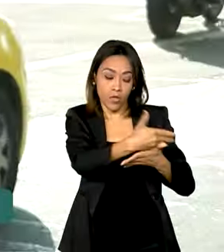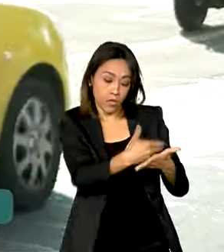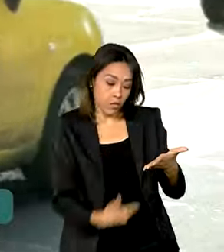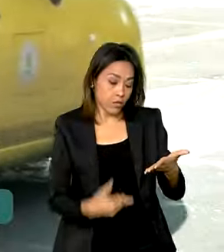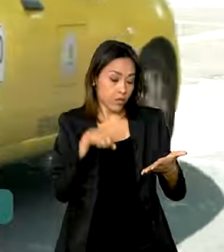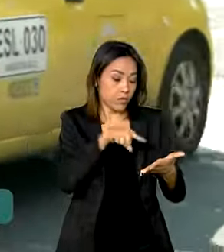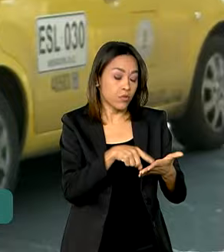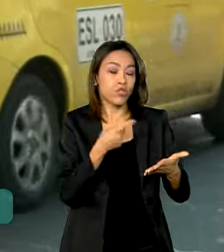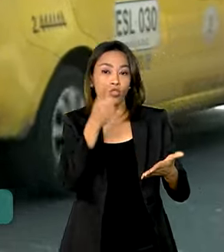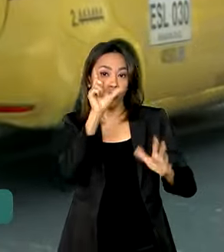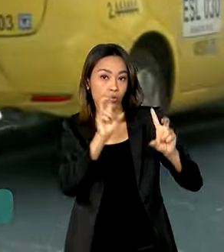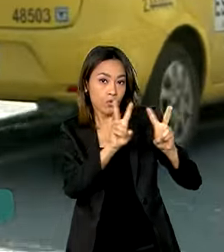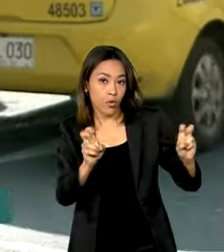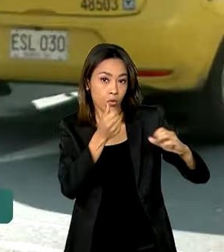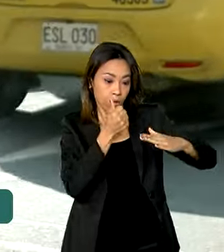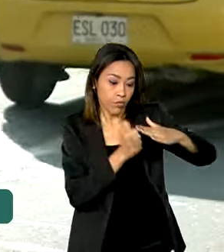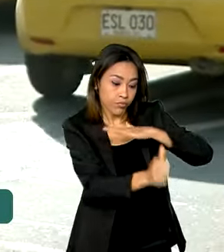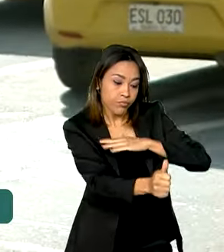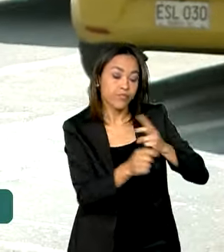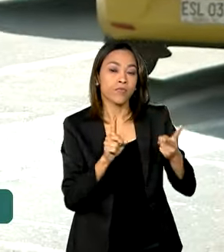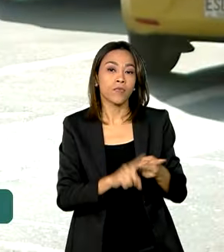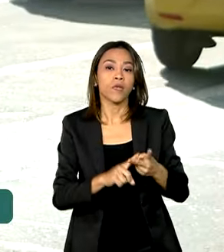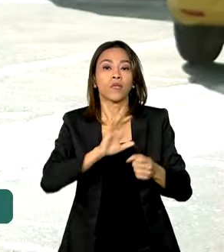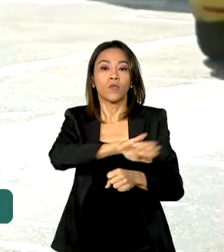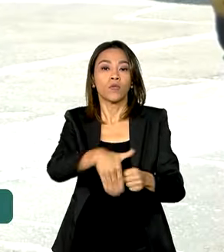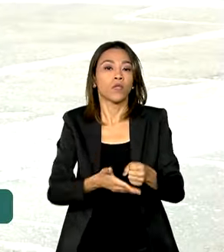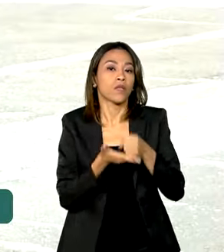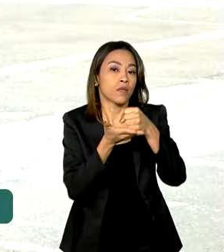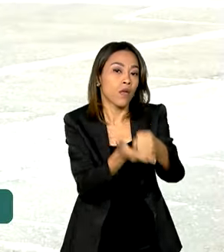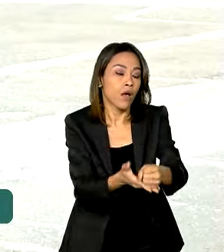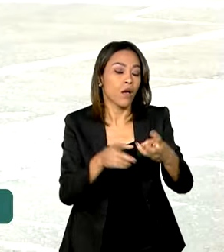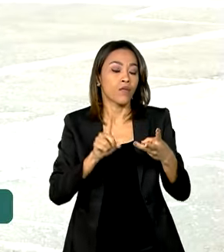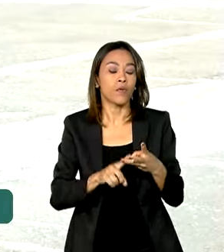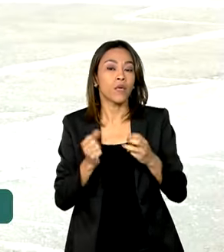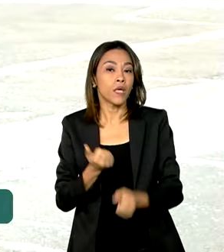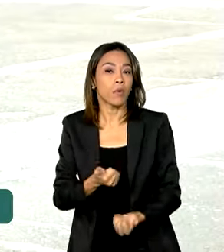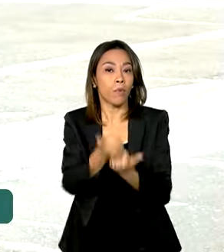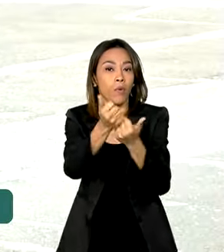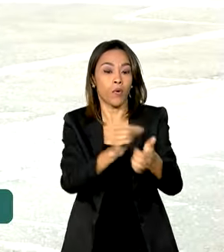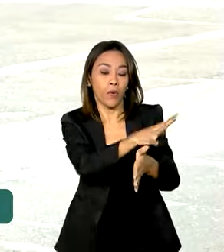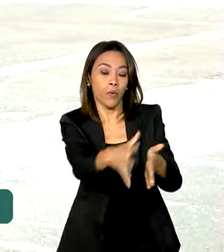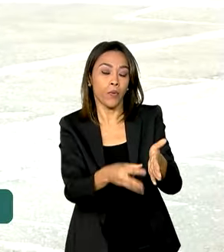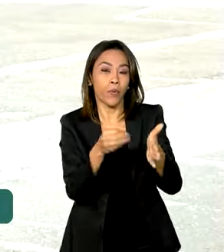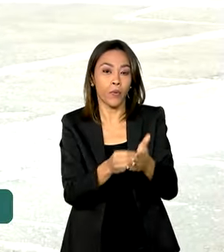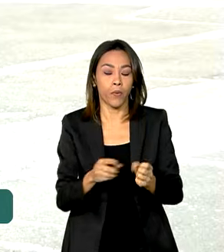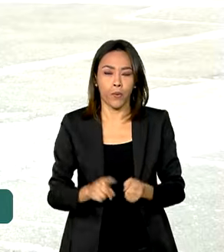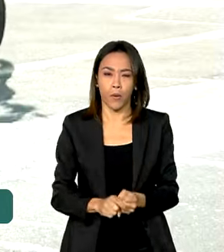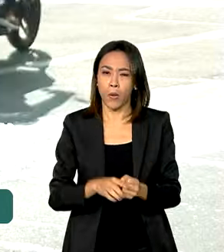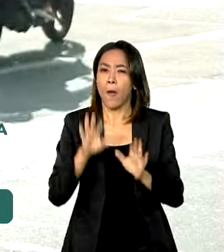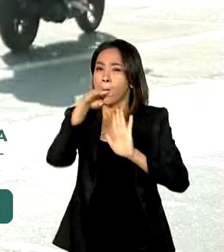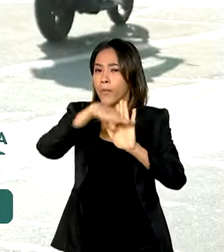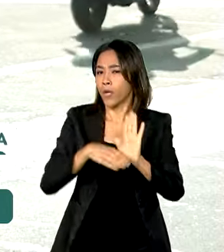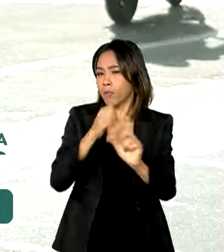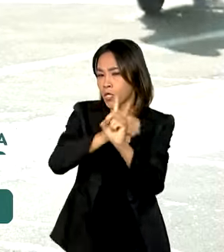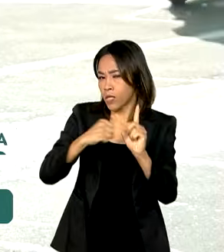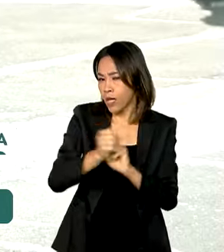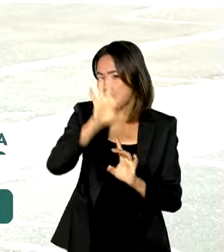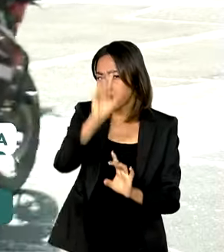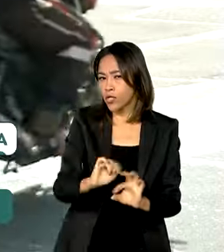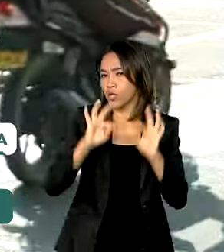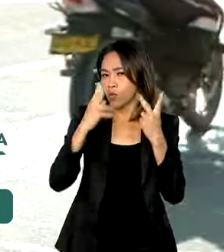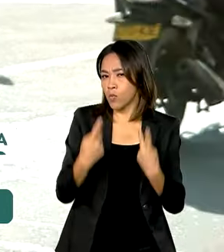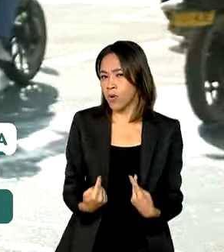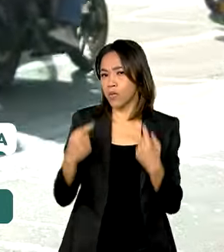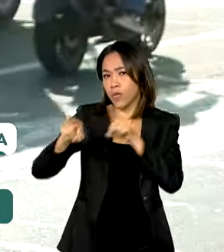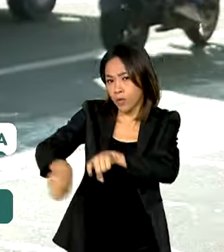investimentos, desenvolvimento sustentável e cooperação amazônica, programas sociais, direitos humanos e agricultura